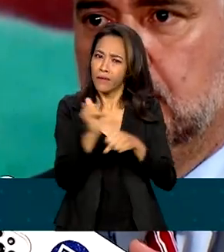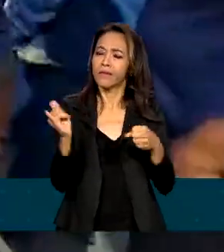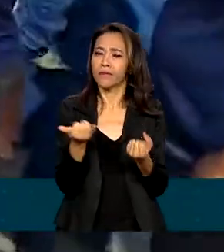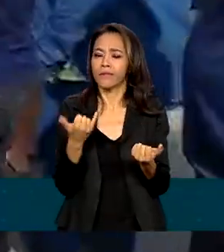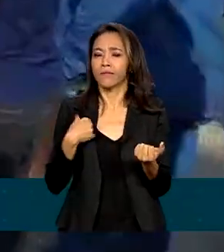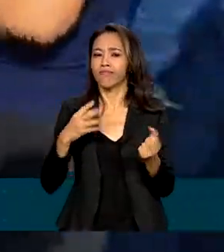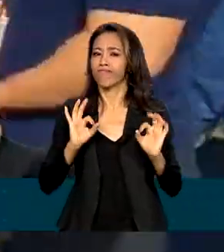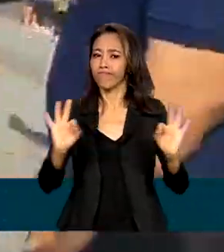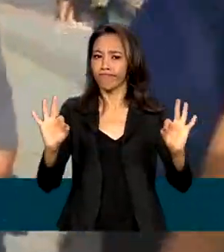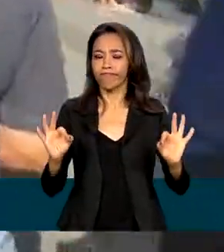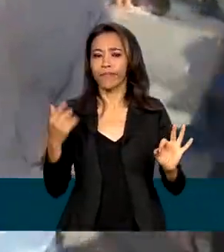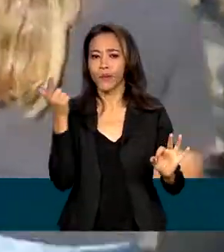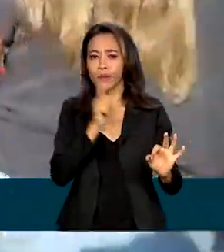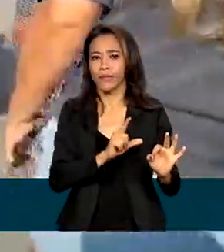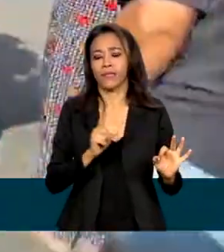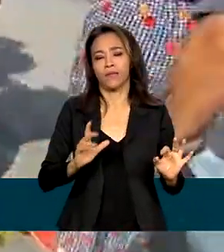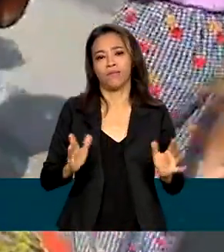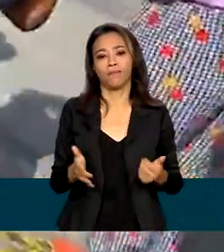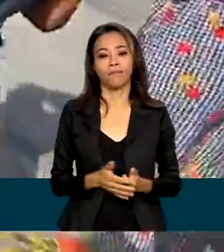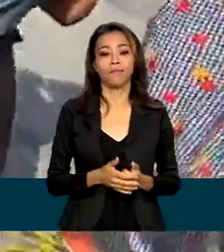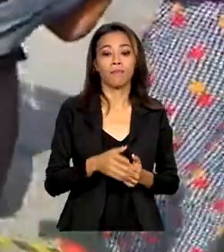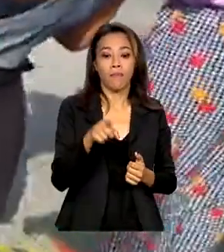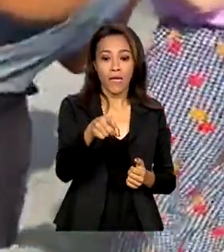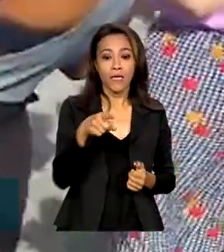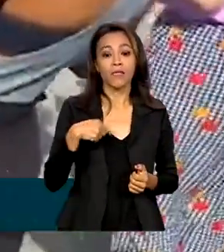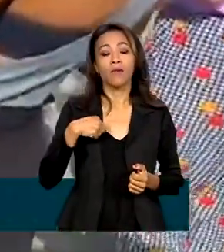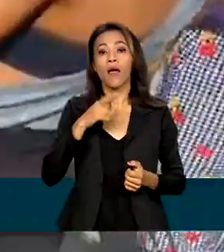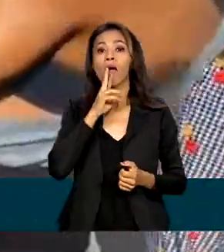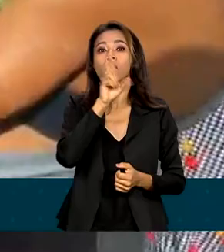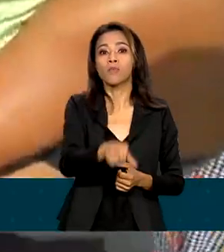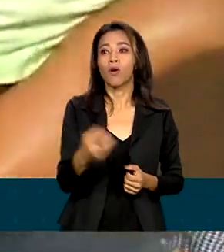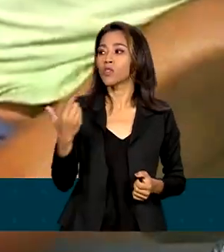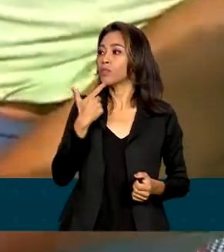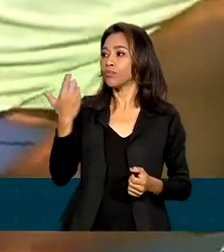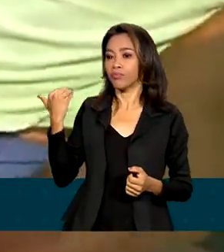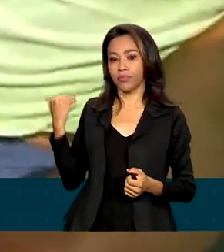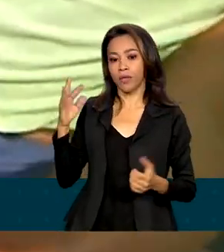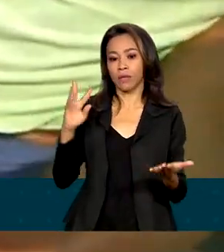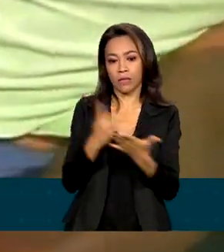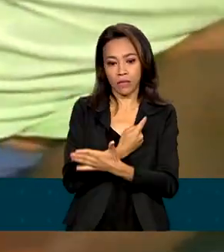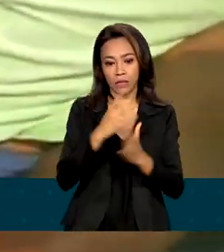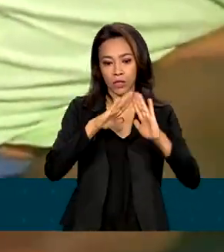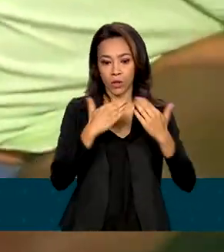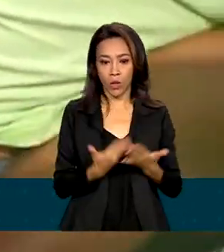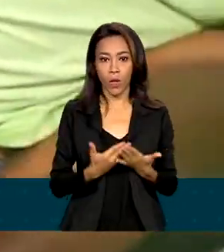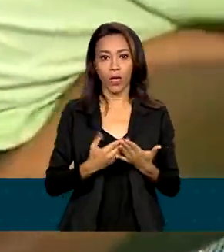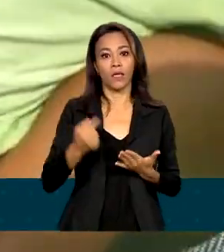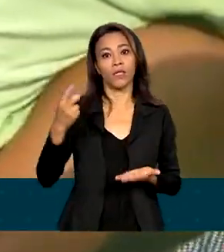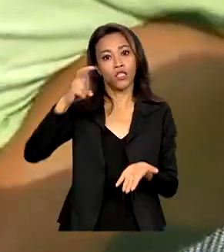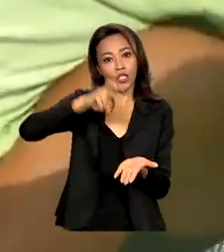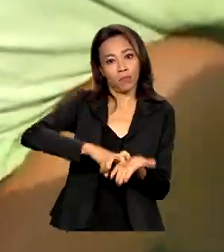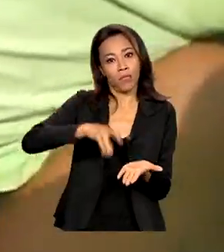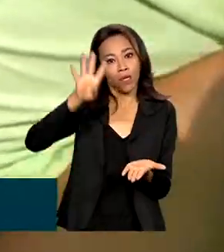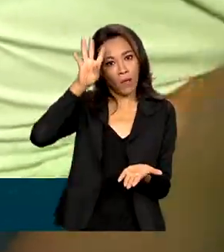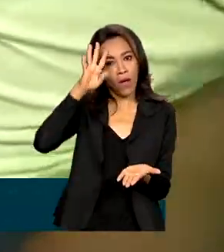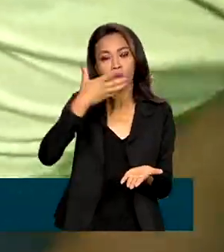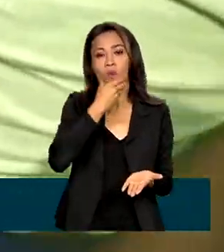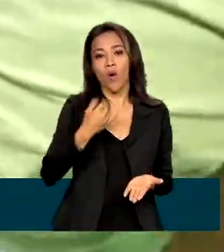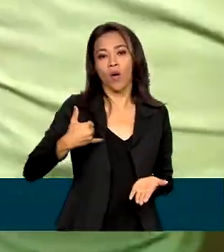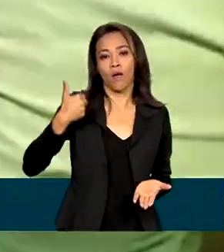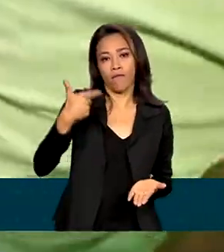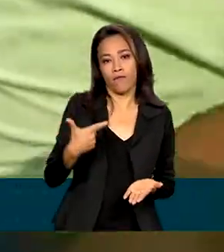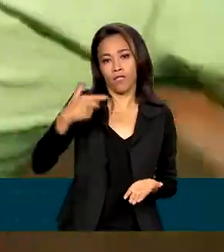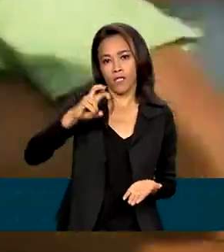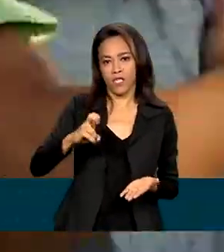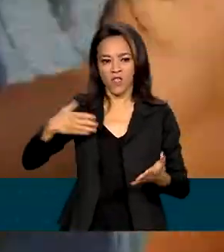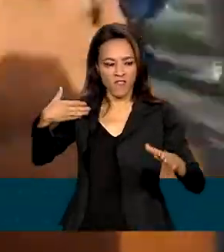escolas. As medidas fazem parte da resposta aos recentes ataques a escolas no Brasil. Na manhã desta quarta-feira, um homem de 25 anos